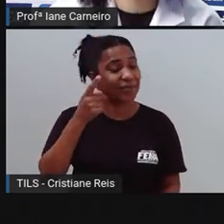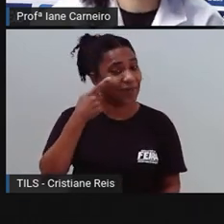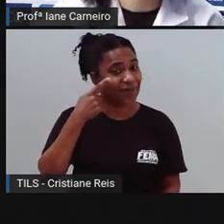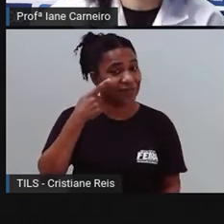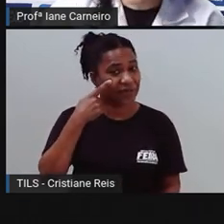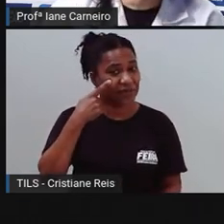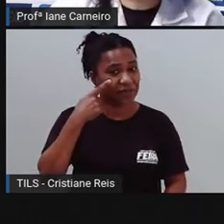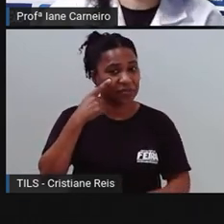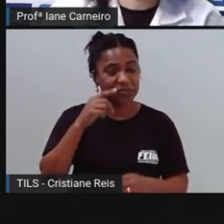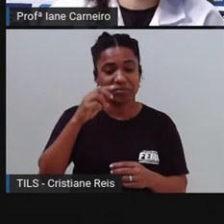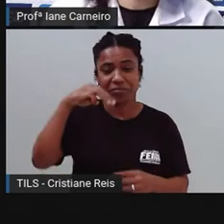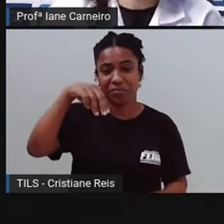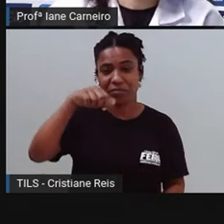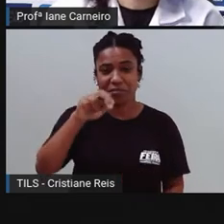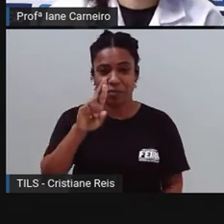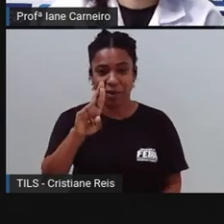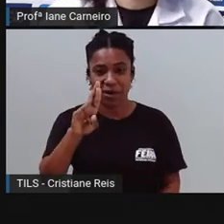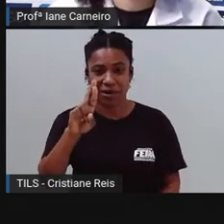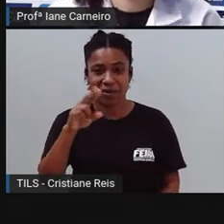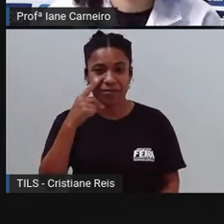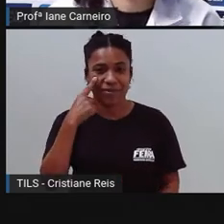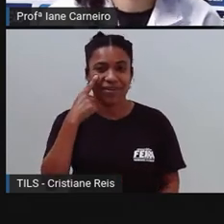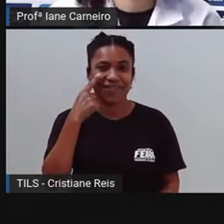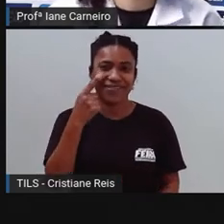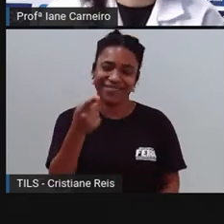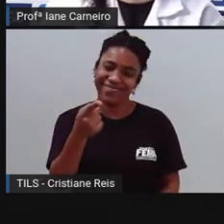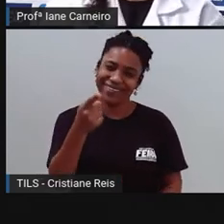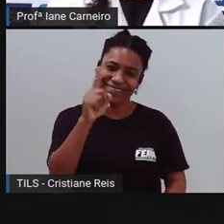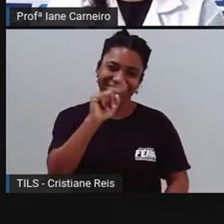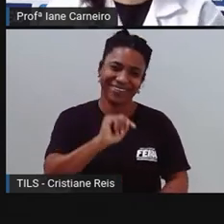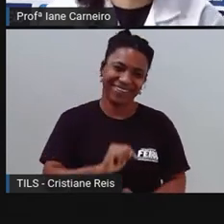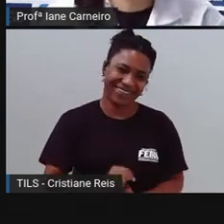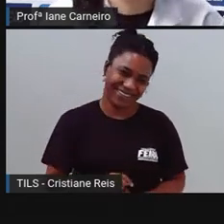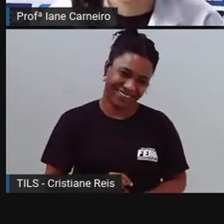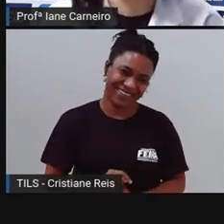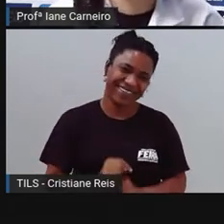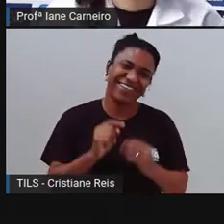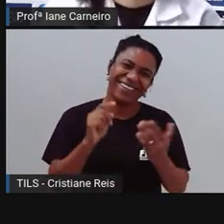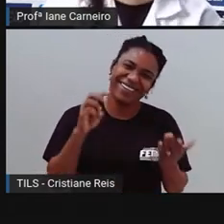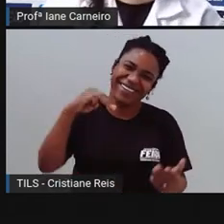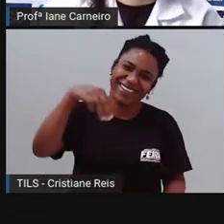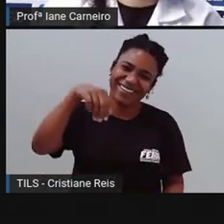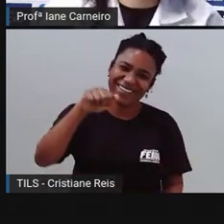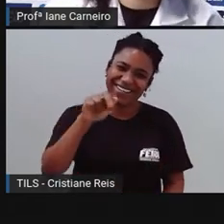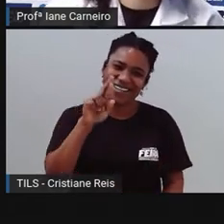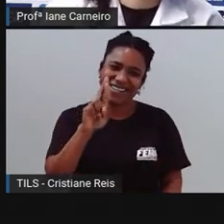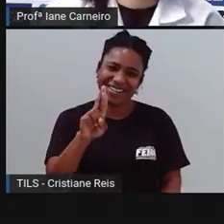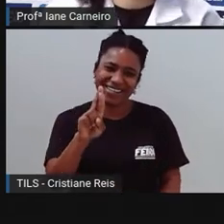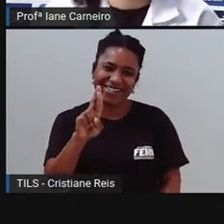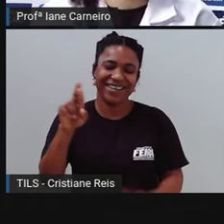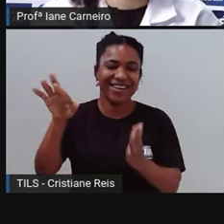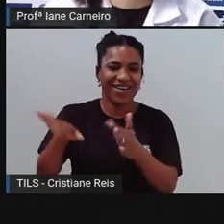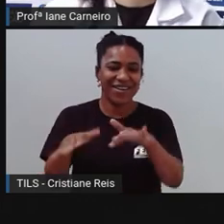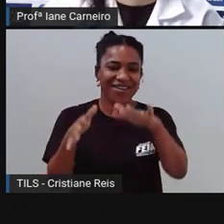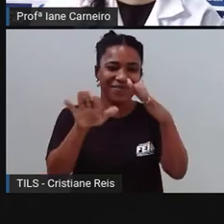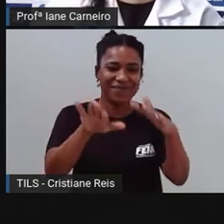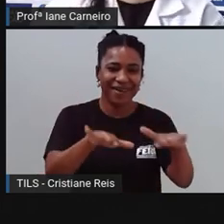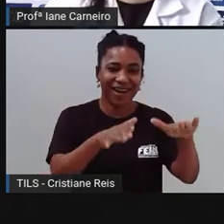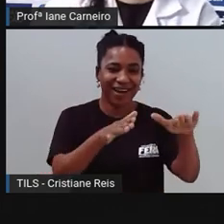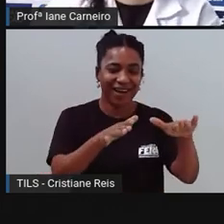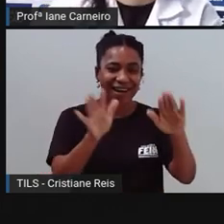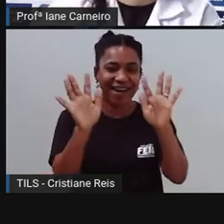Não sei qual é, não. Vamos ver? Mar, fim. Olha só. Mar, fim, né?